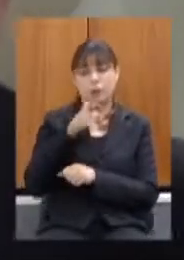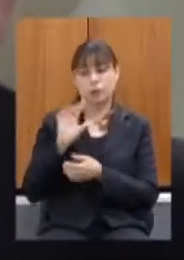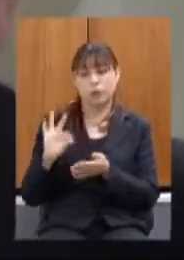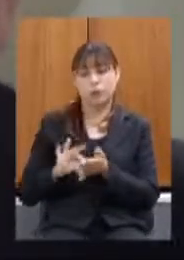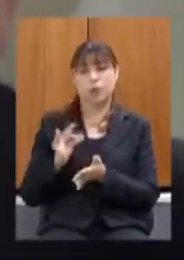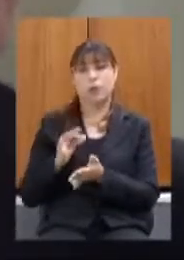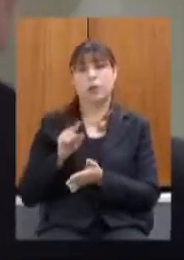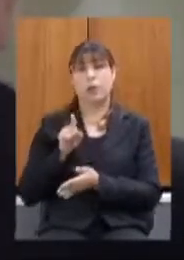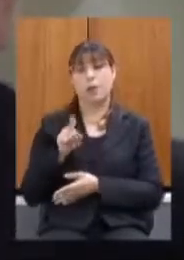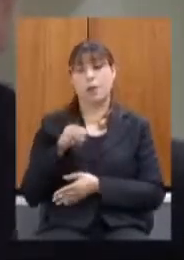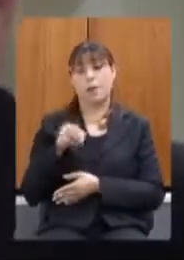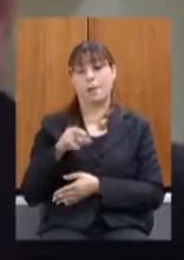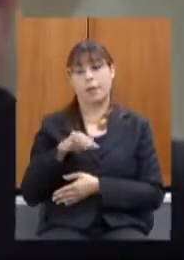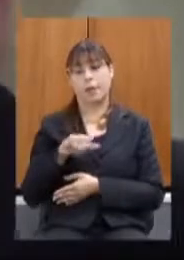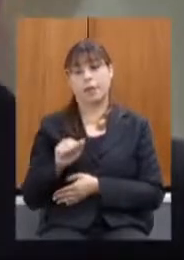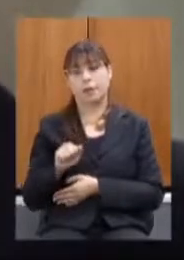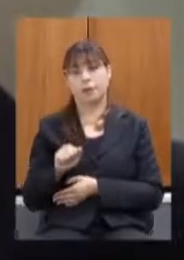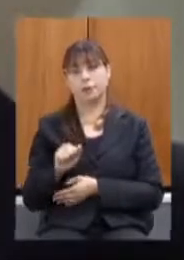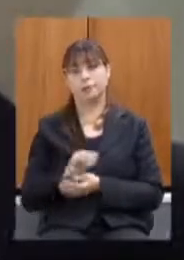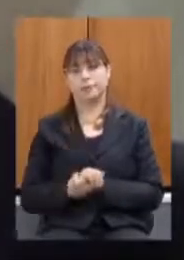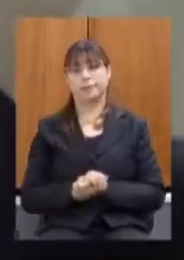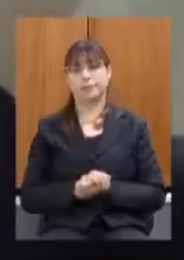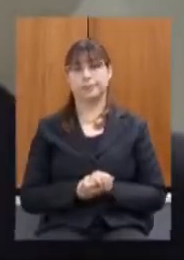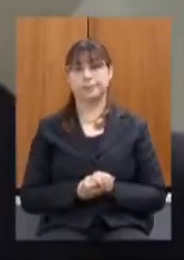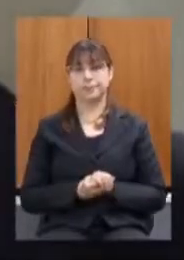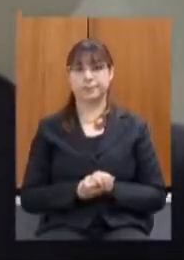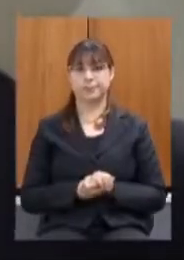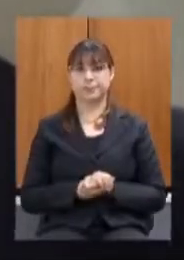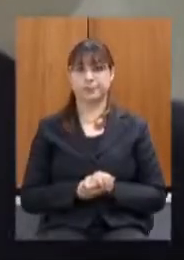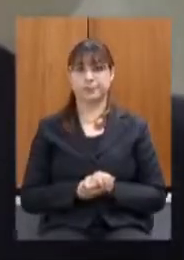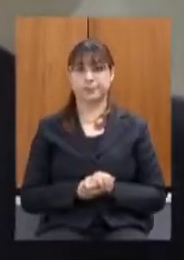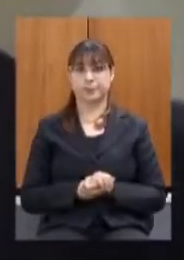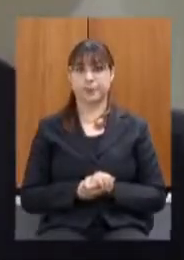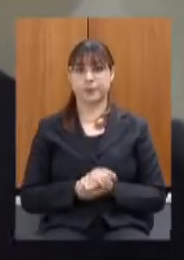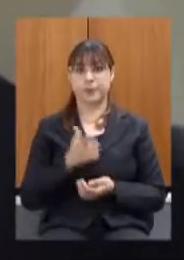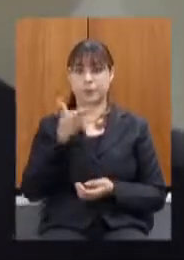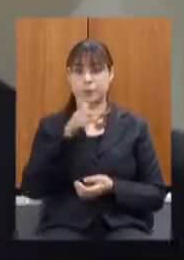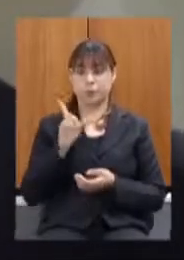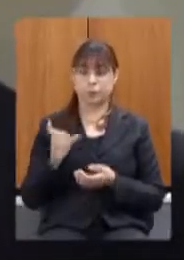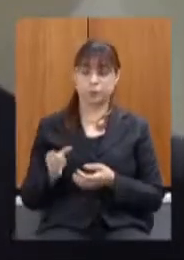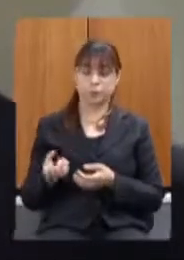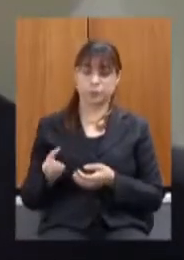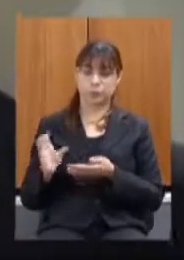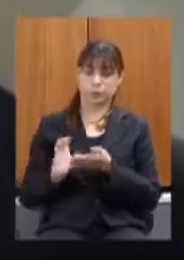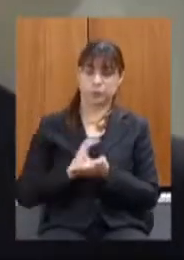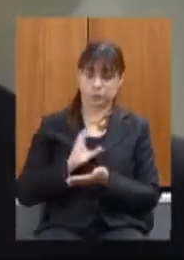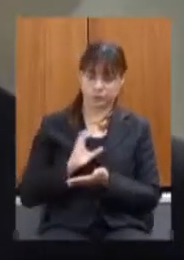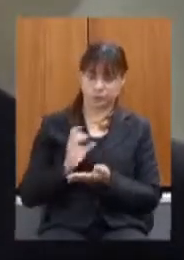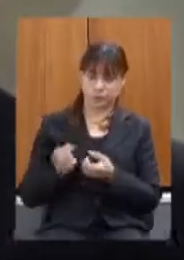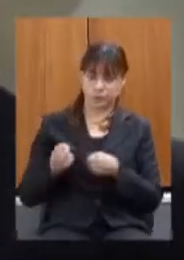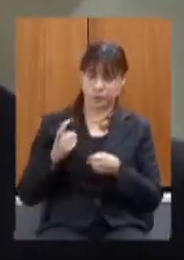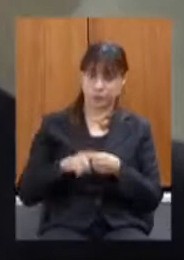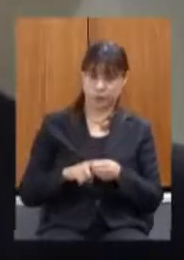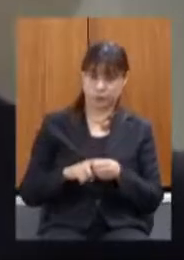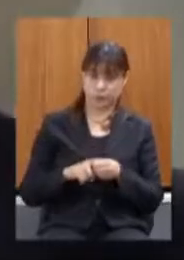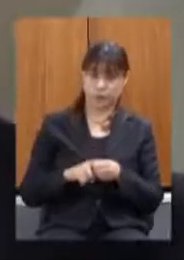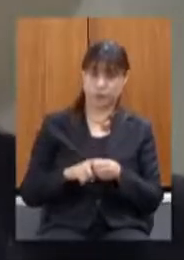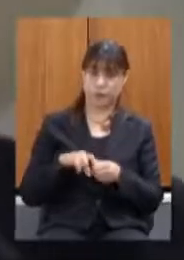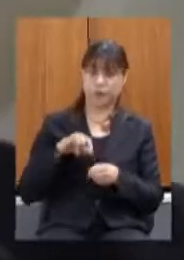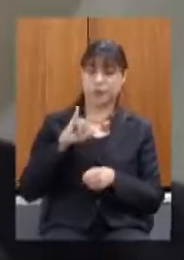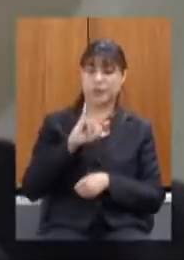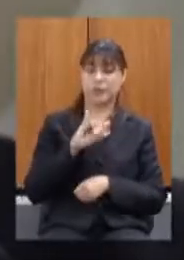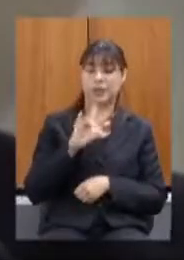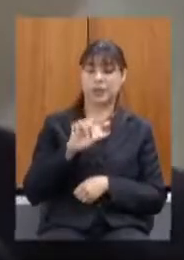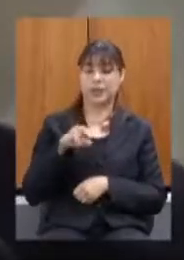Mariana Mariana de indenização que é do mesmo nível que a ação que estamos